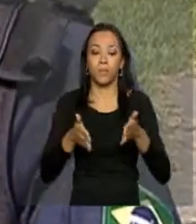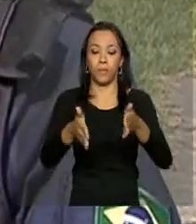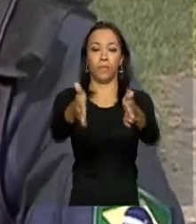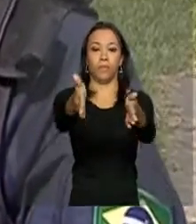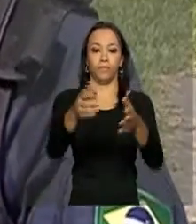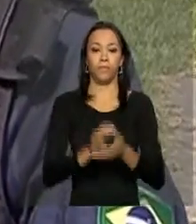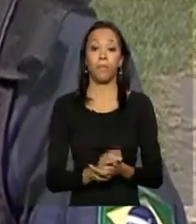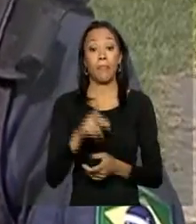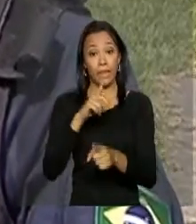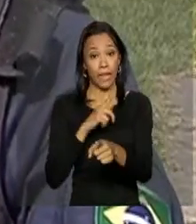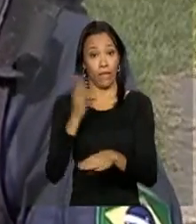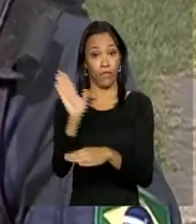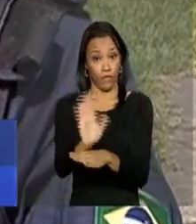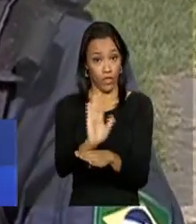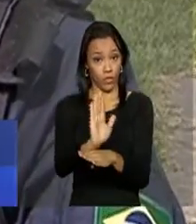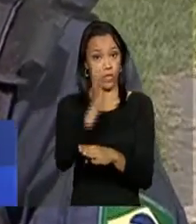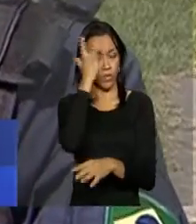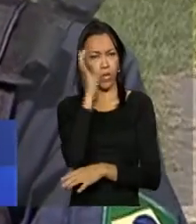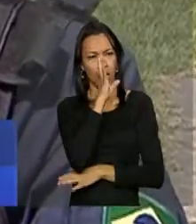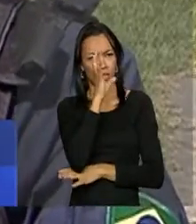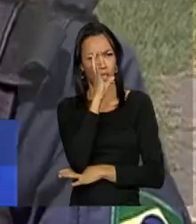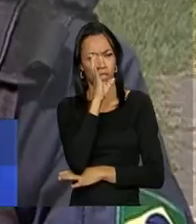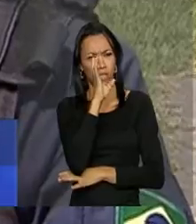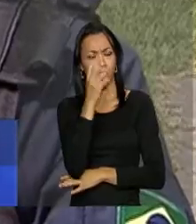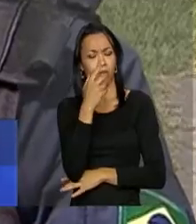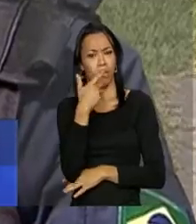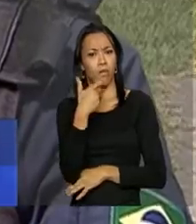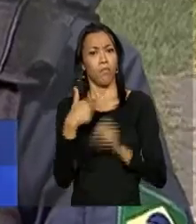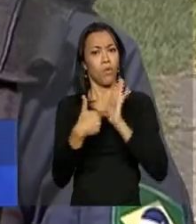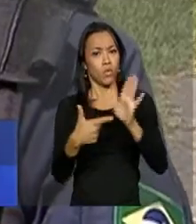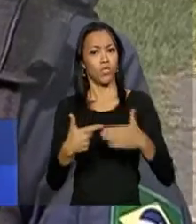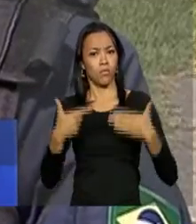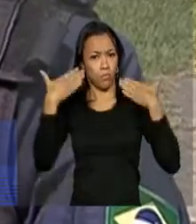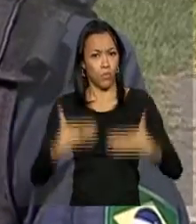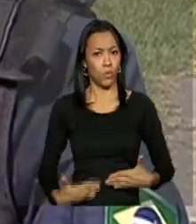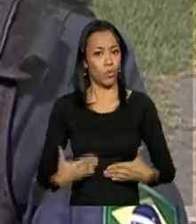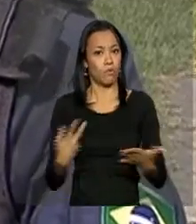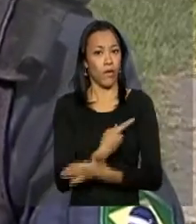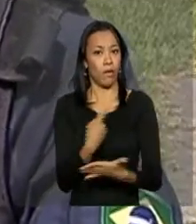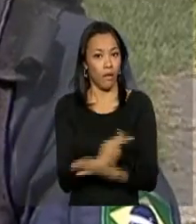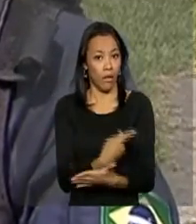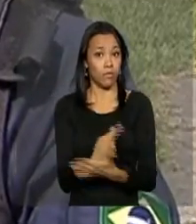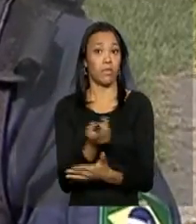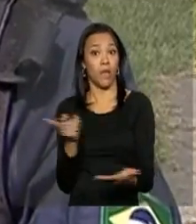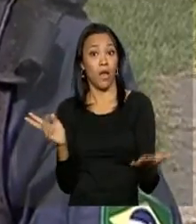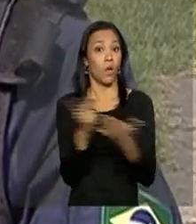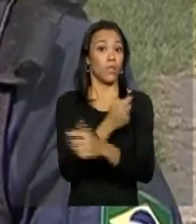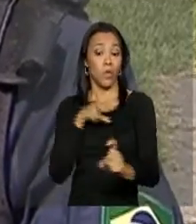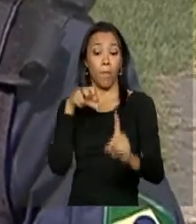vídeos que os condutores assistem mostrando condutas que não foram favoráveis, que causaram acidentes,